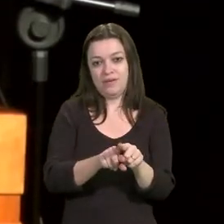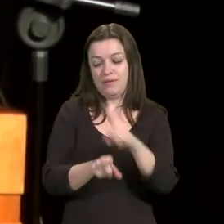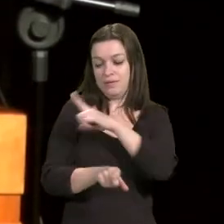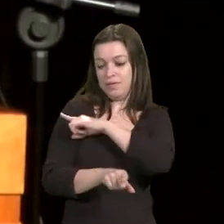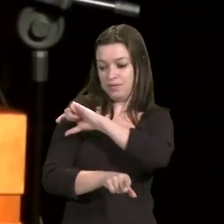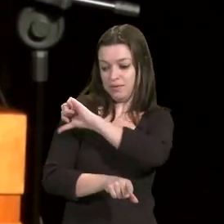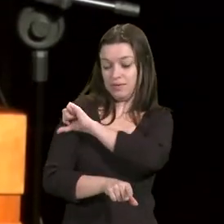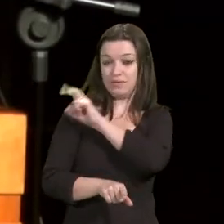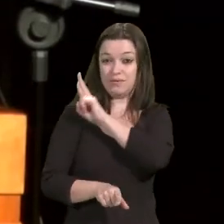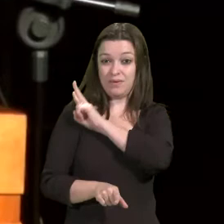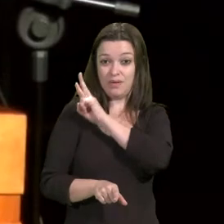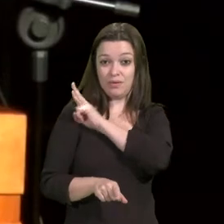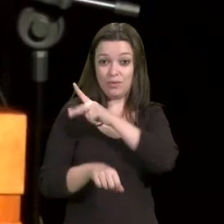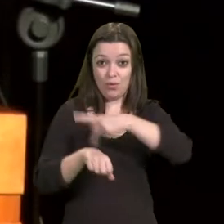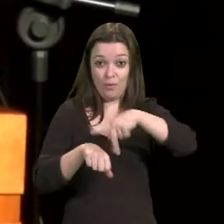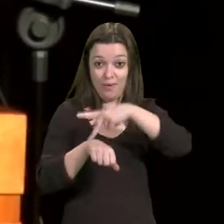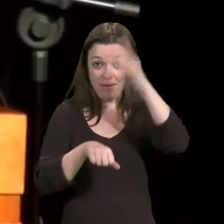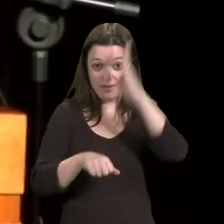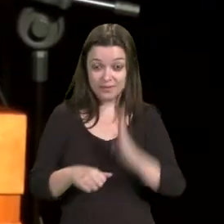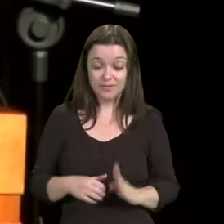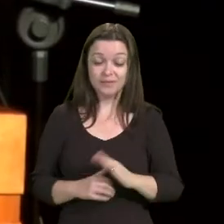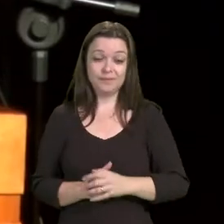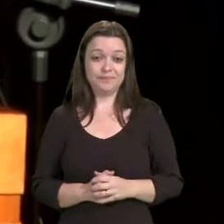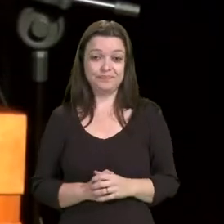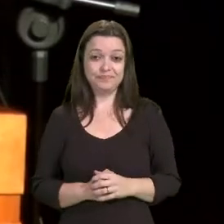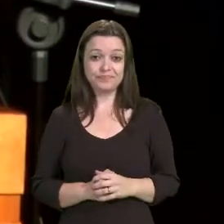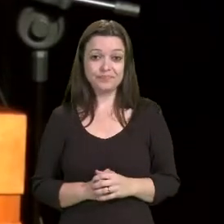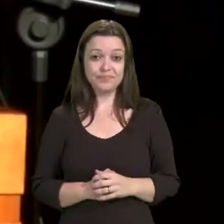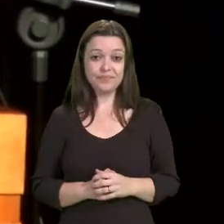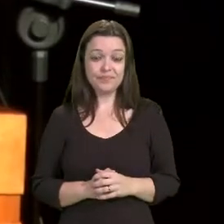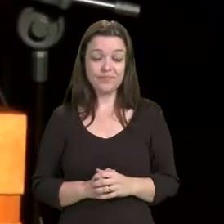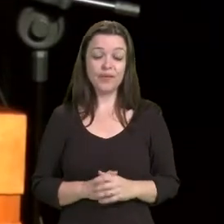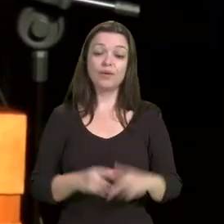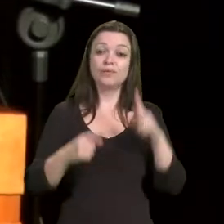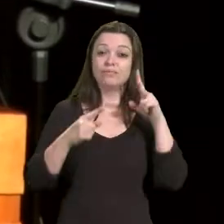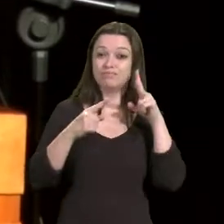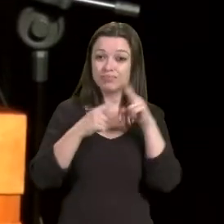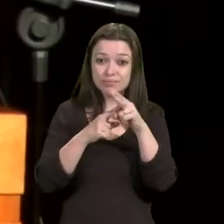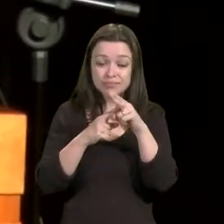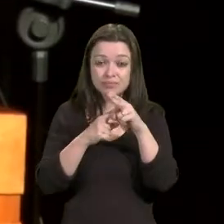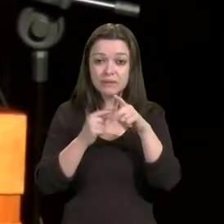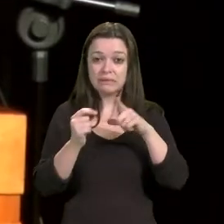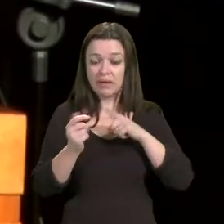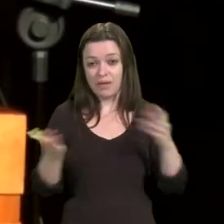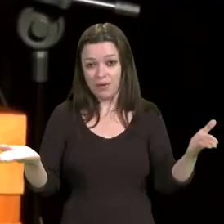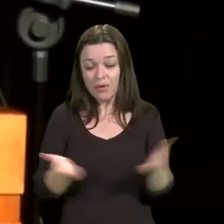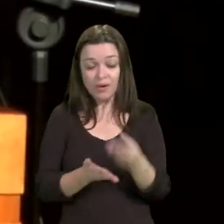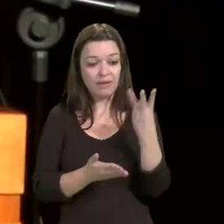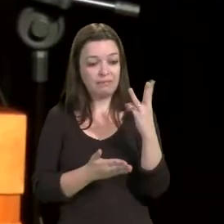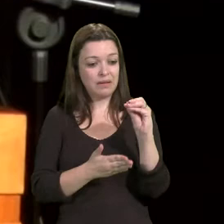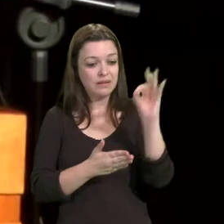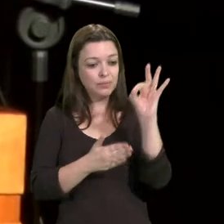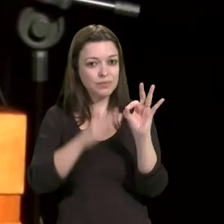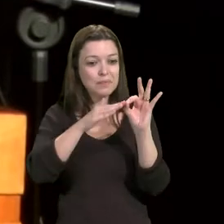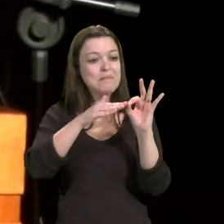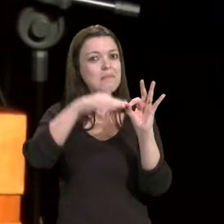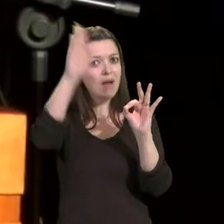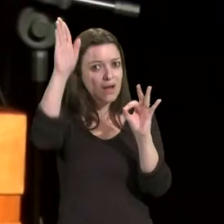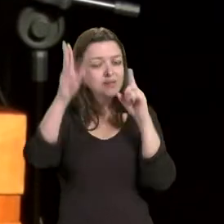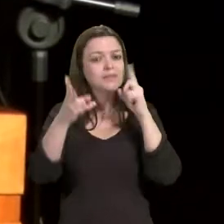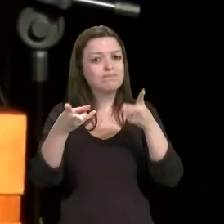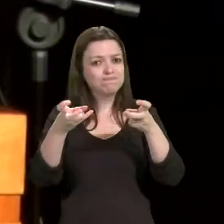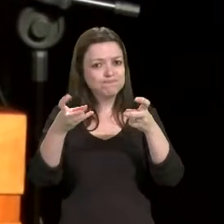médio do país. Os cortes, como eu disse há pouco, excedem 30% e chegam a